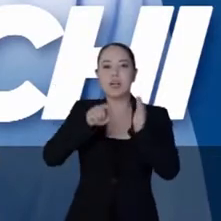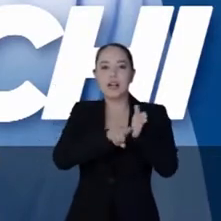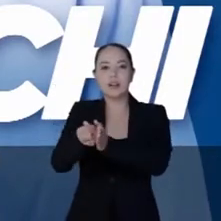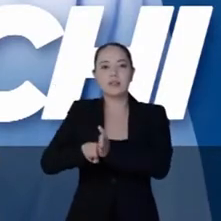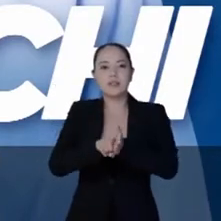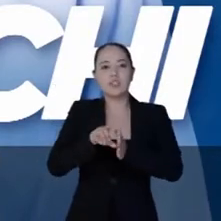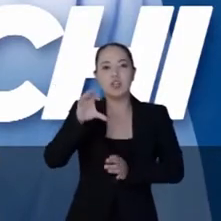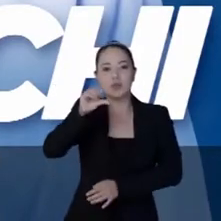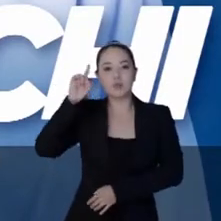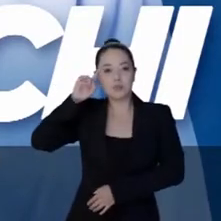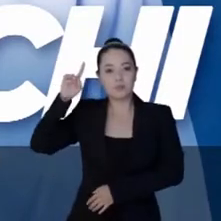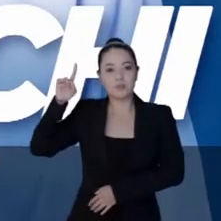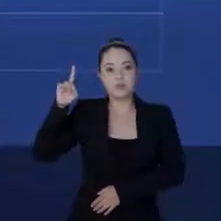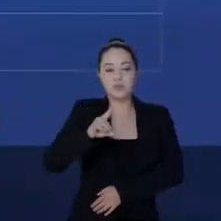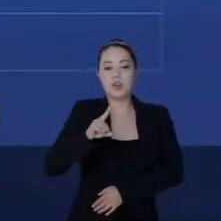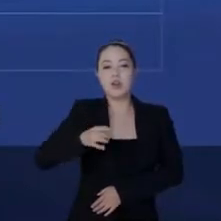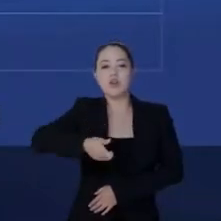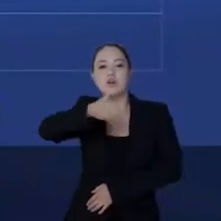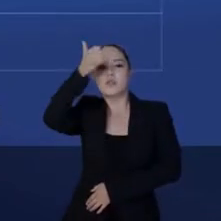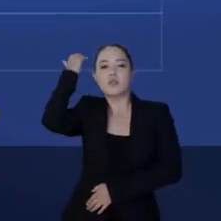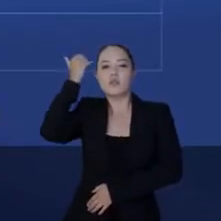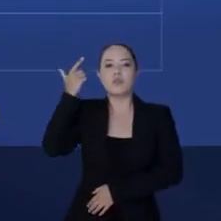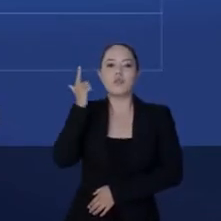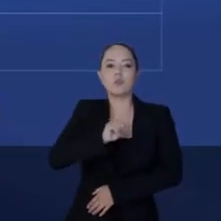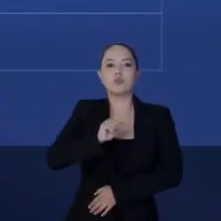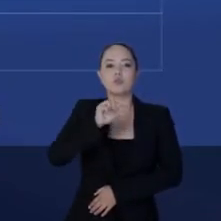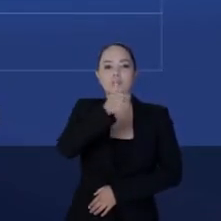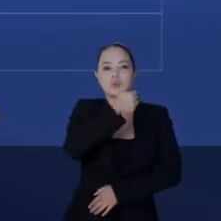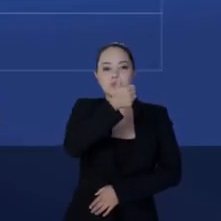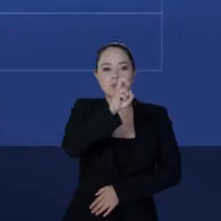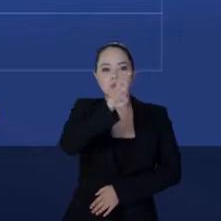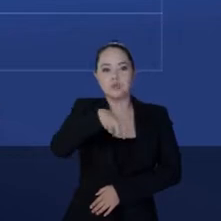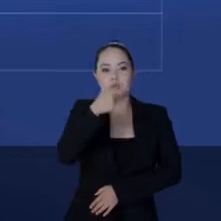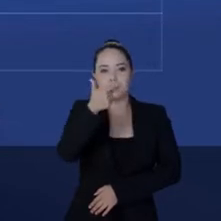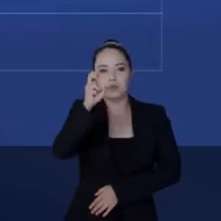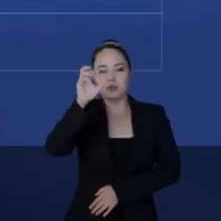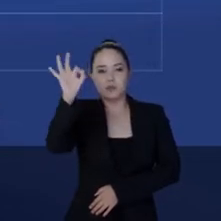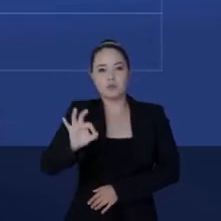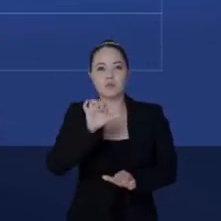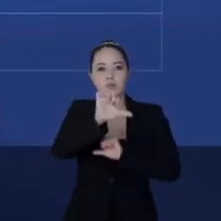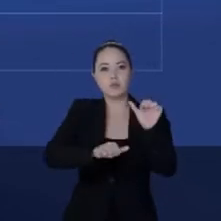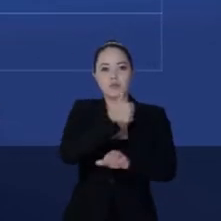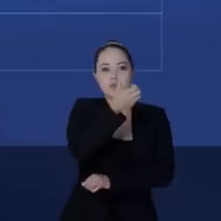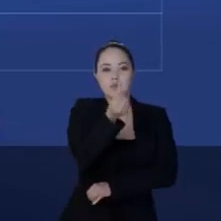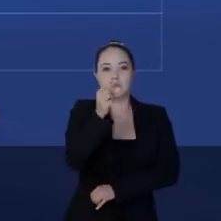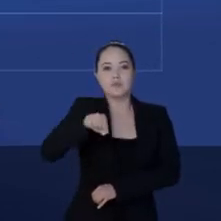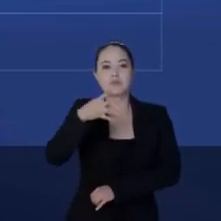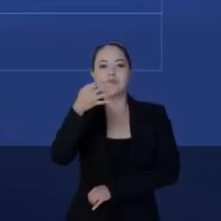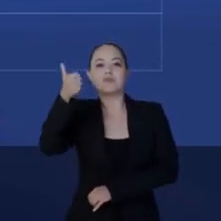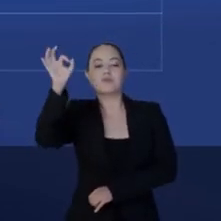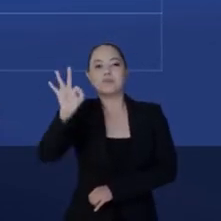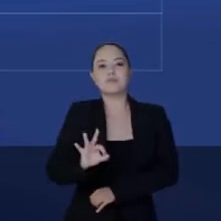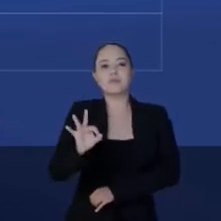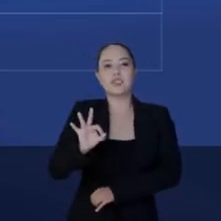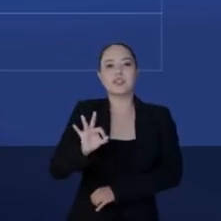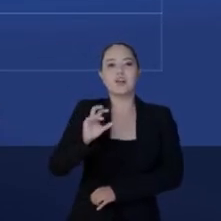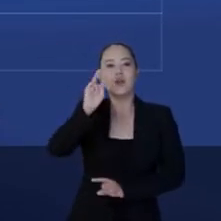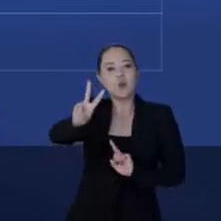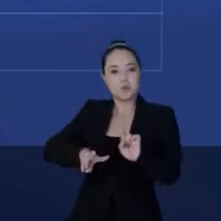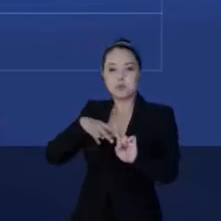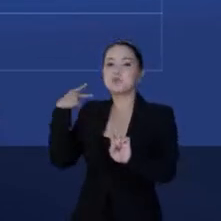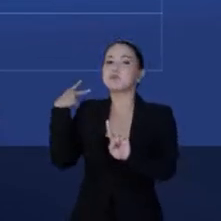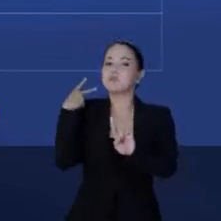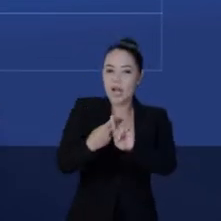pesquisas. Em apenas 9 dias, Junior Mock saltou de 5,25% para 16,41%.